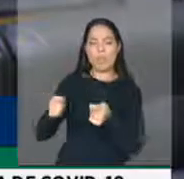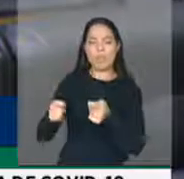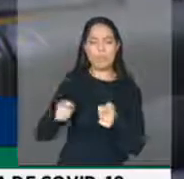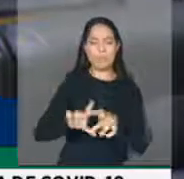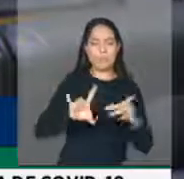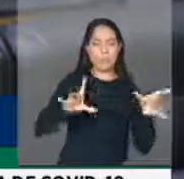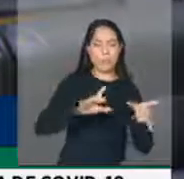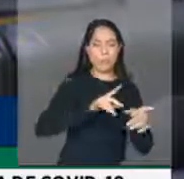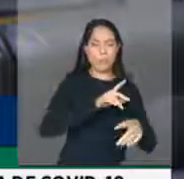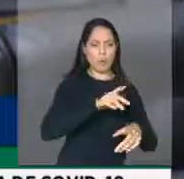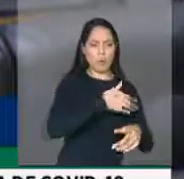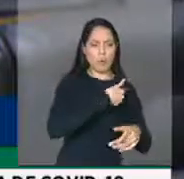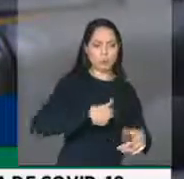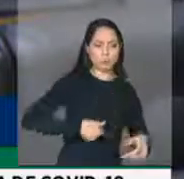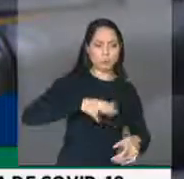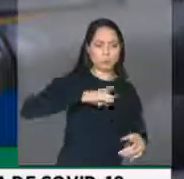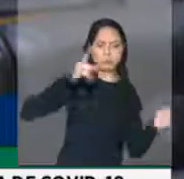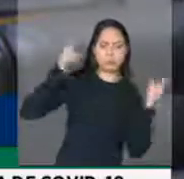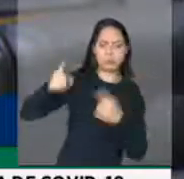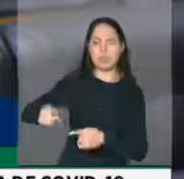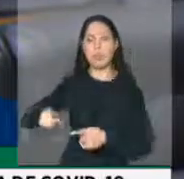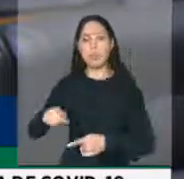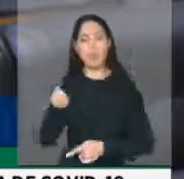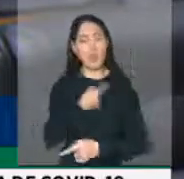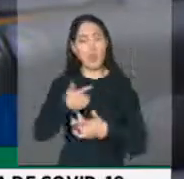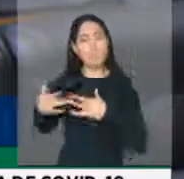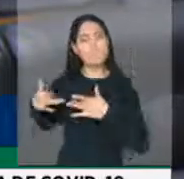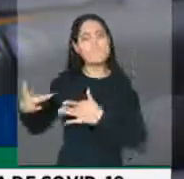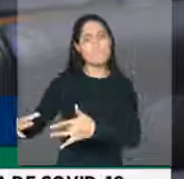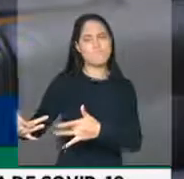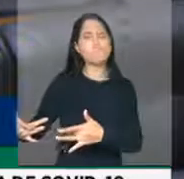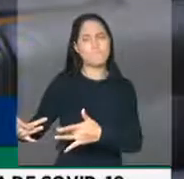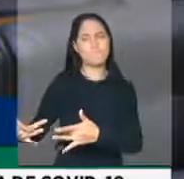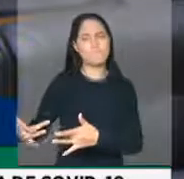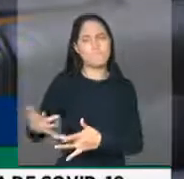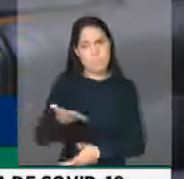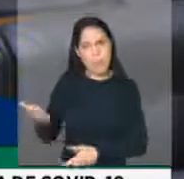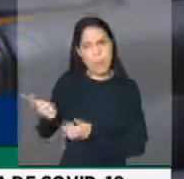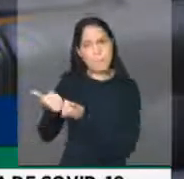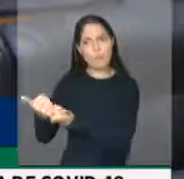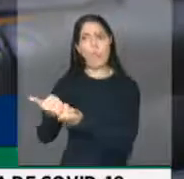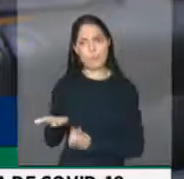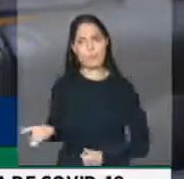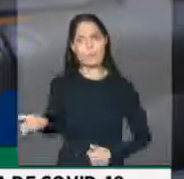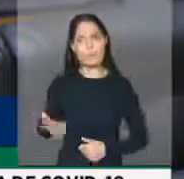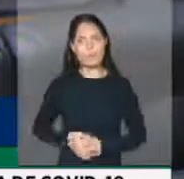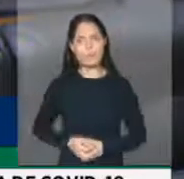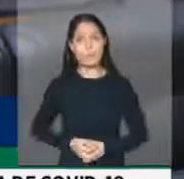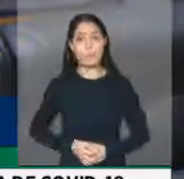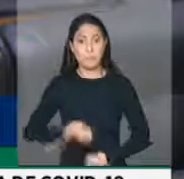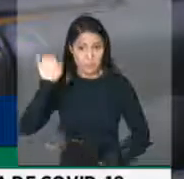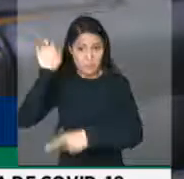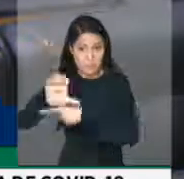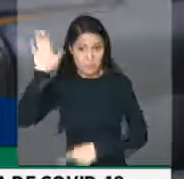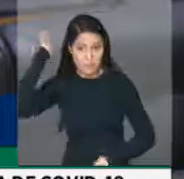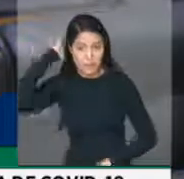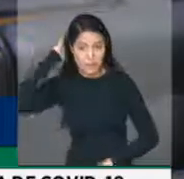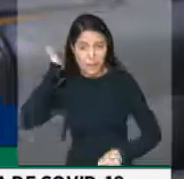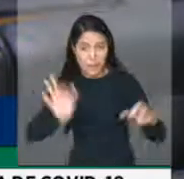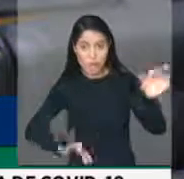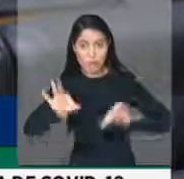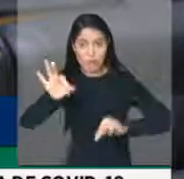PSB queremos ser solidários a ele. E queremos também, senhor presidente, que o estado do Pará e a